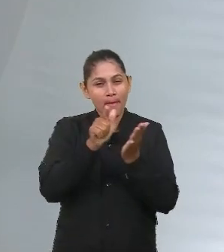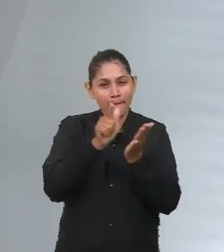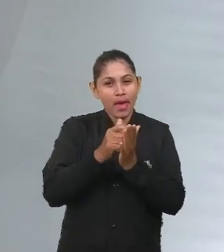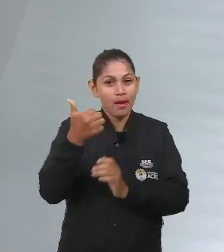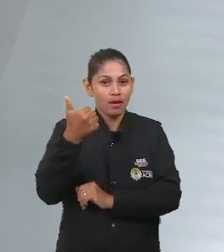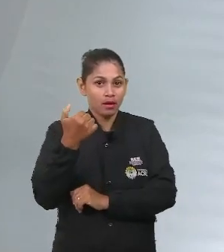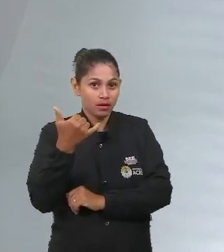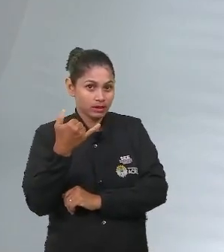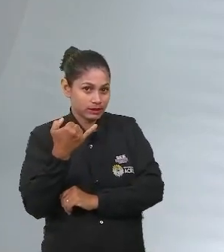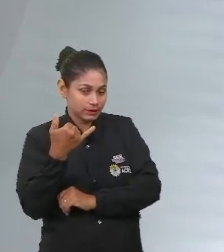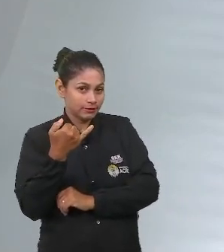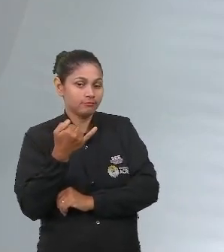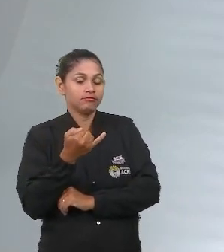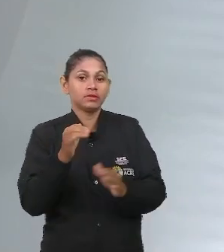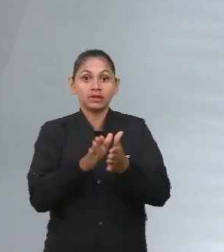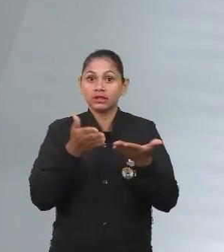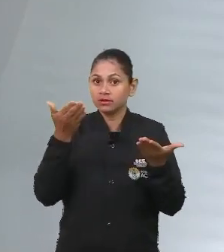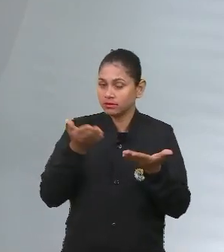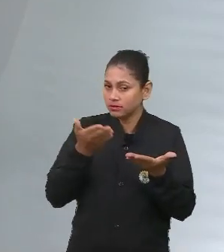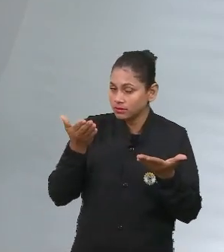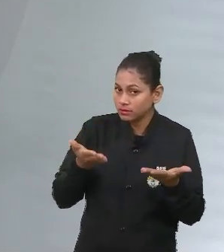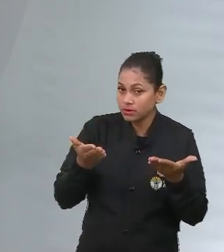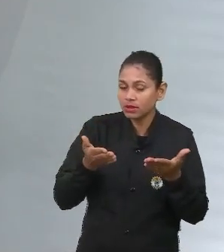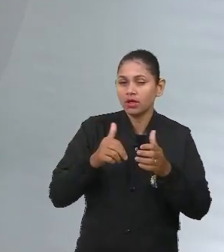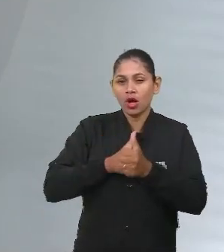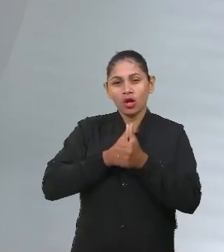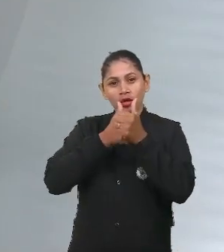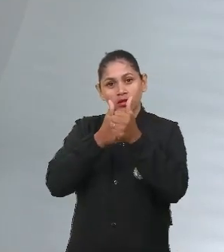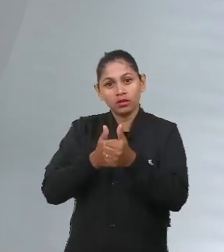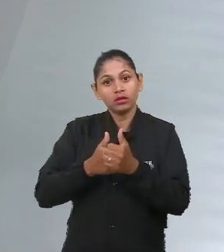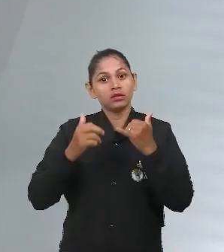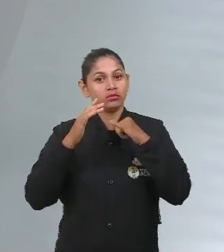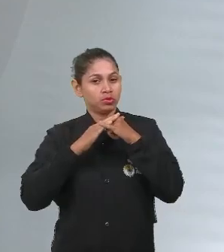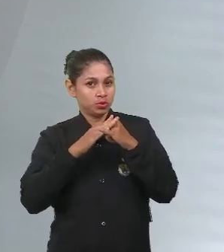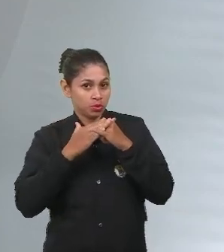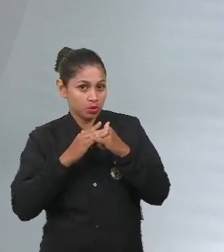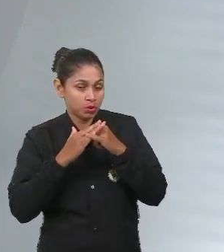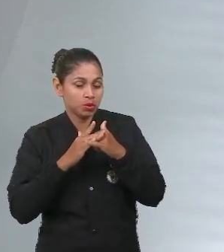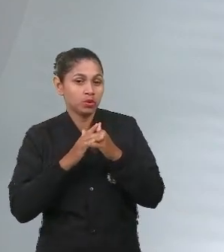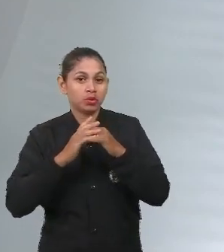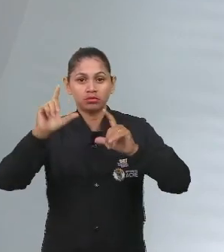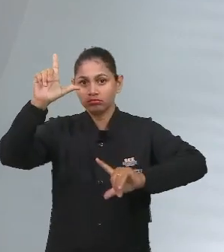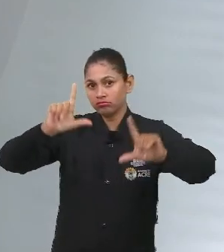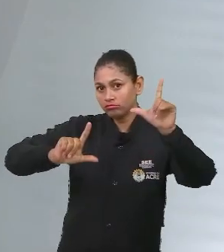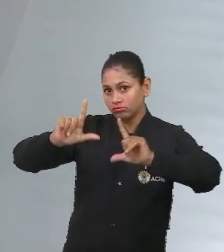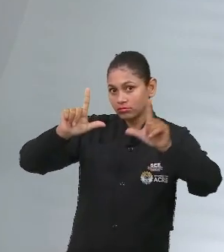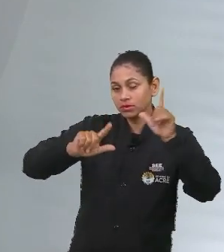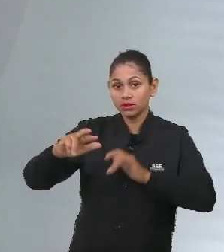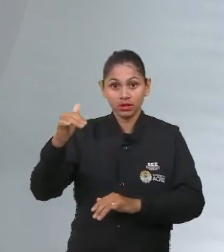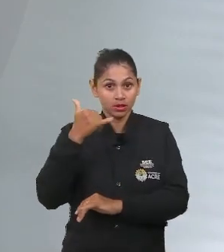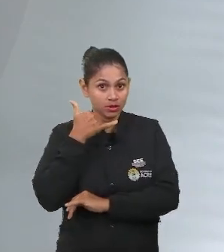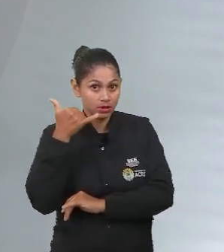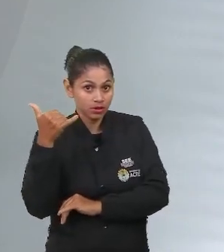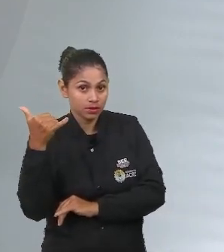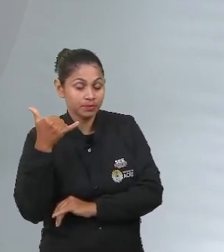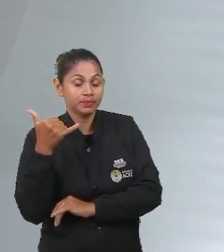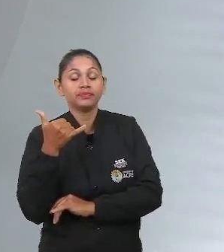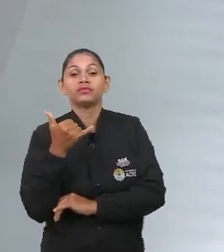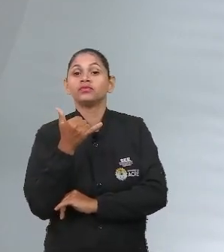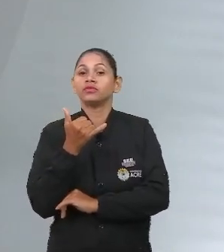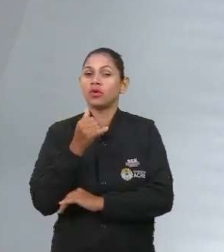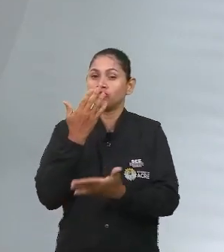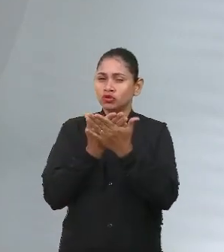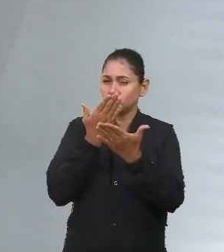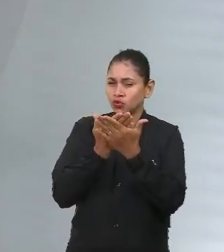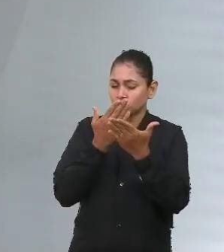mão, caderno, você que está nos acompanhando pelo YouTube, pela TV, pelo celular, vamos estudar e se preparar para o